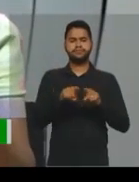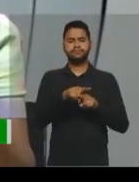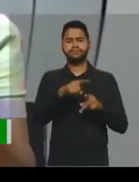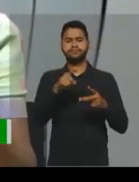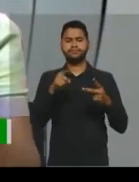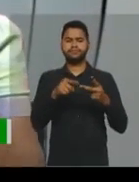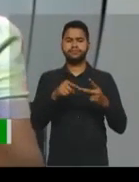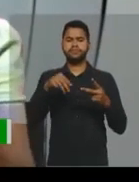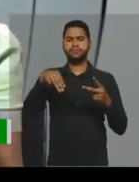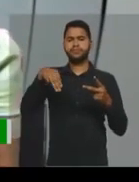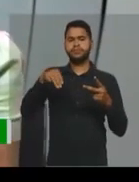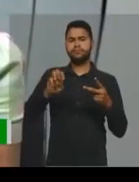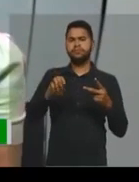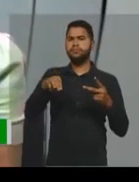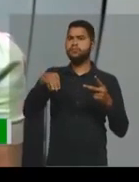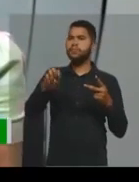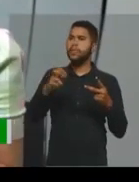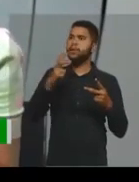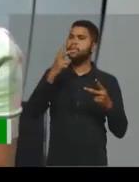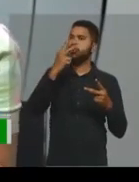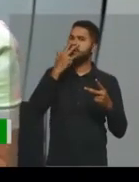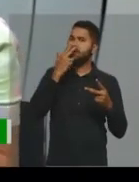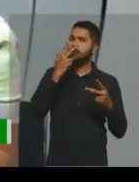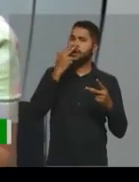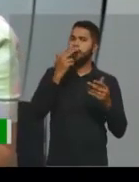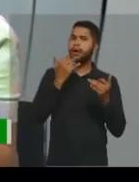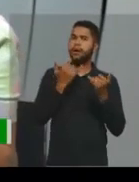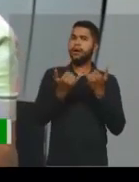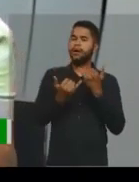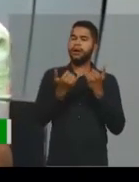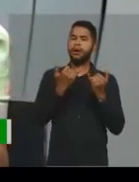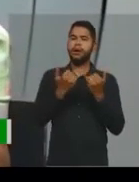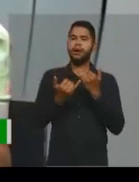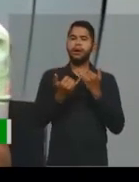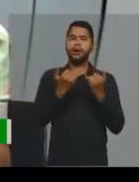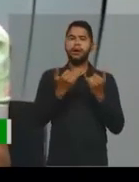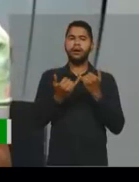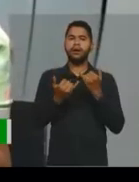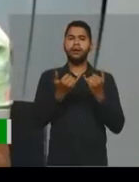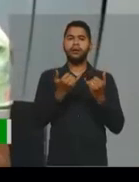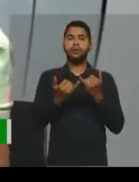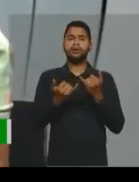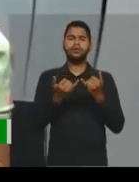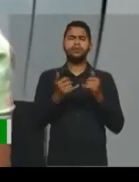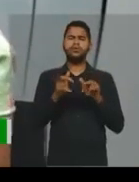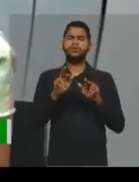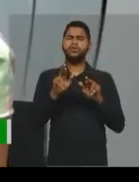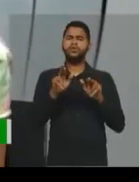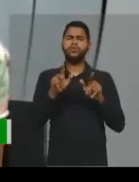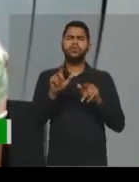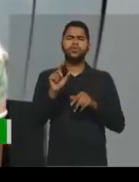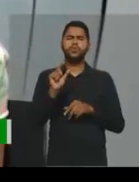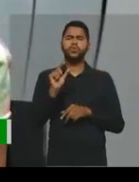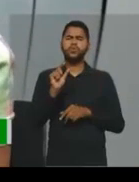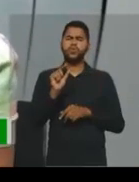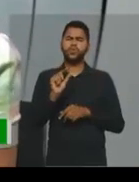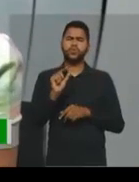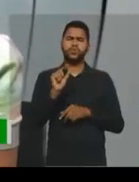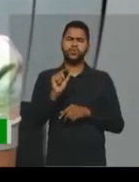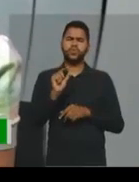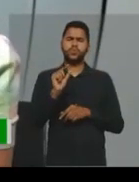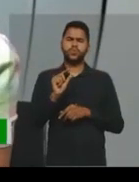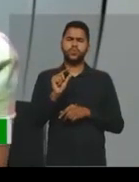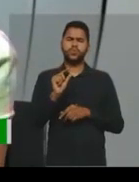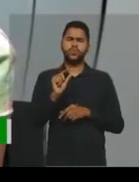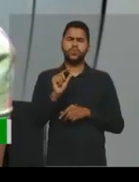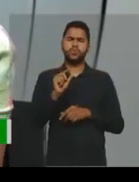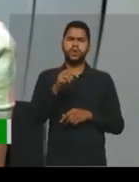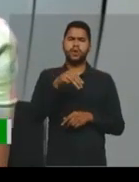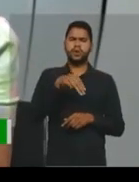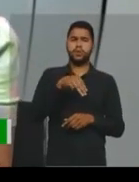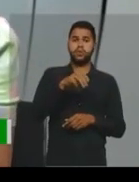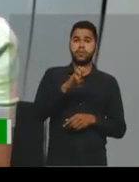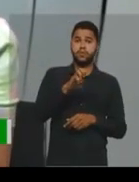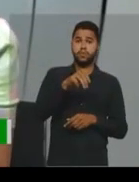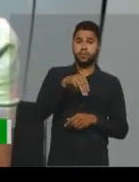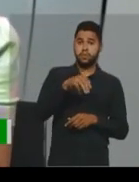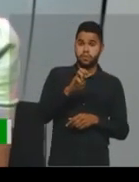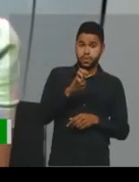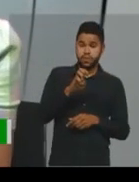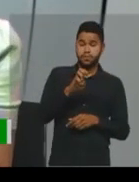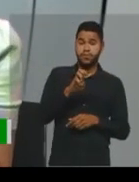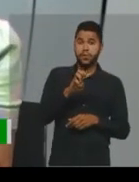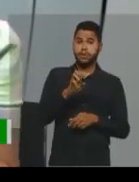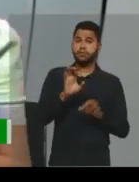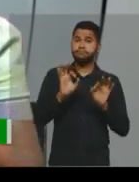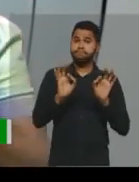elas são parecidíssimas, né? É pouca diferença da charge para o meme. E